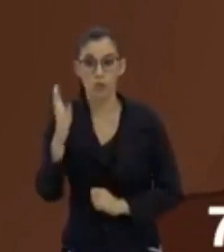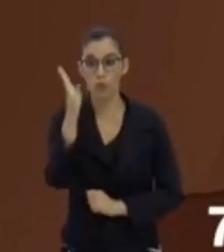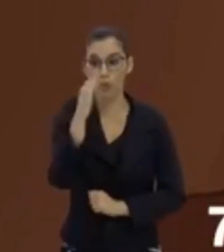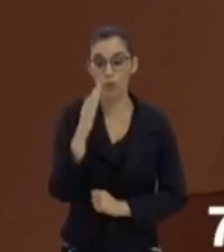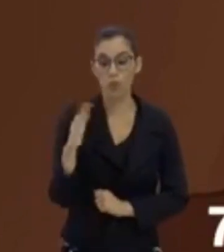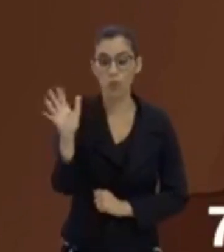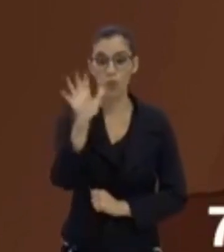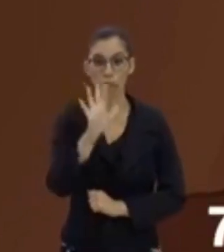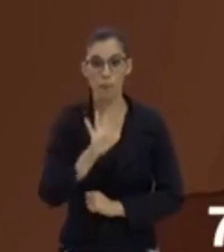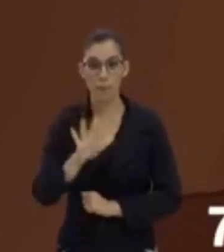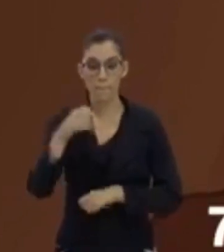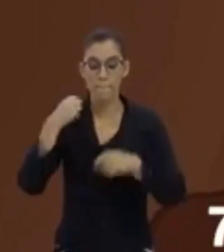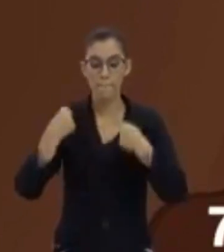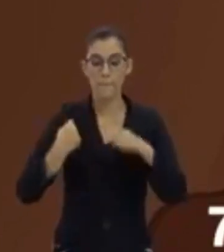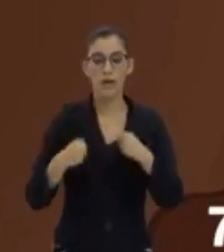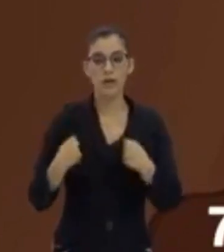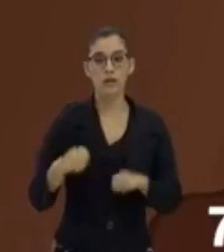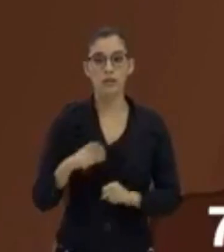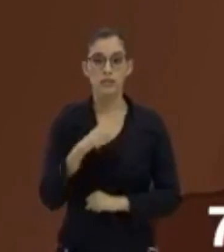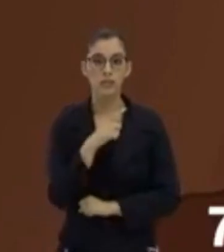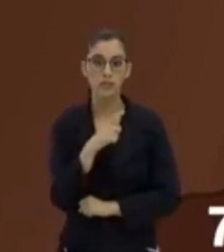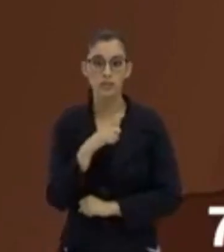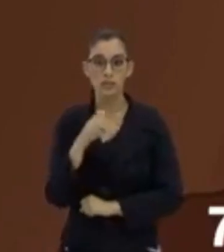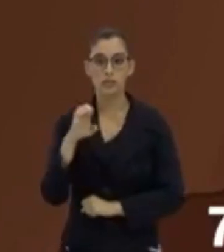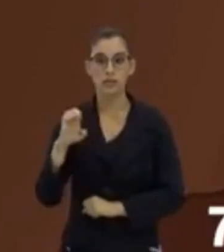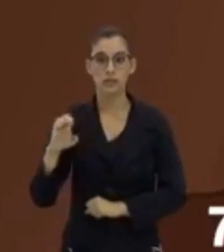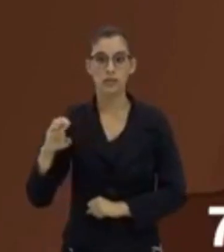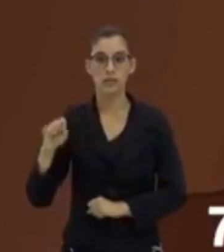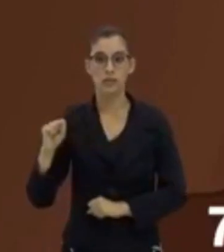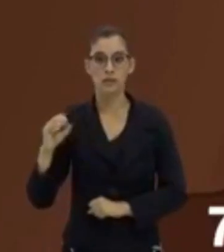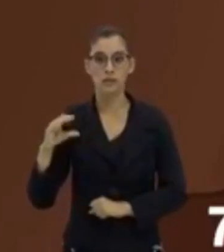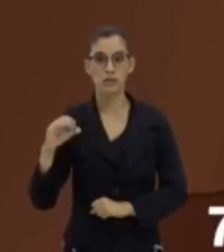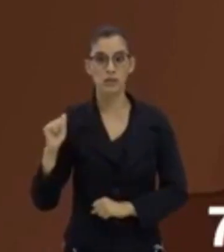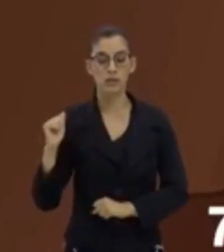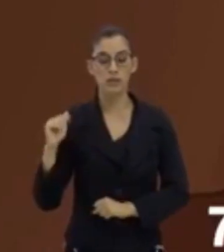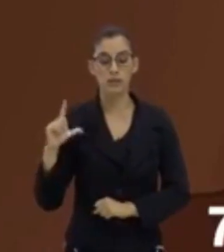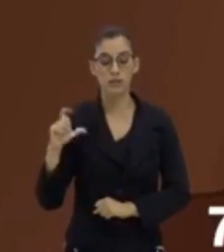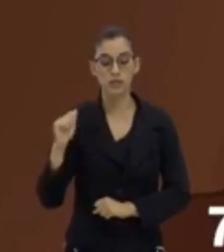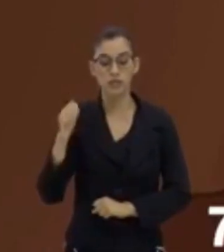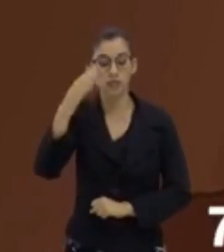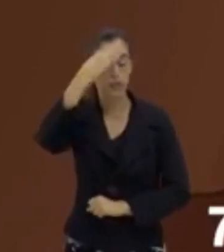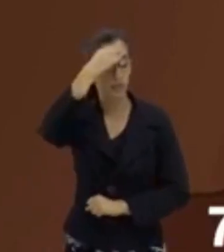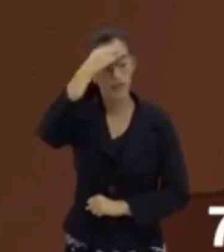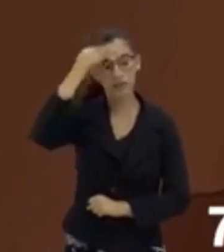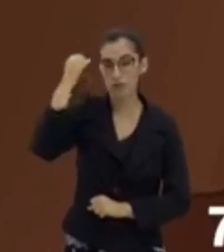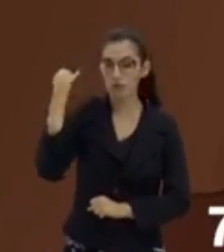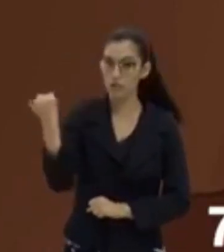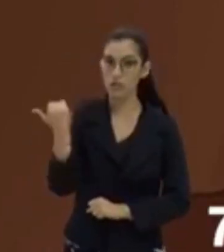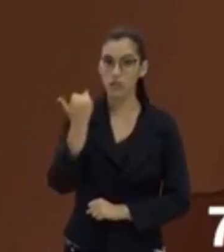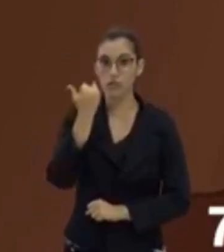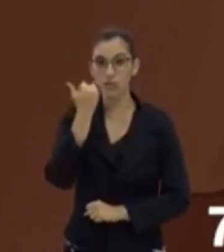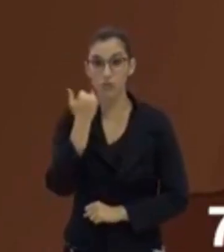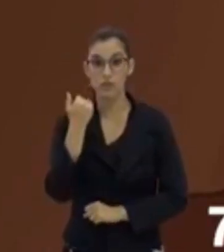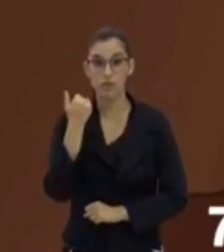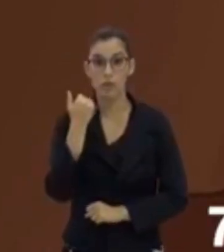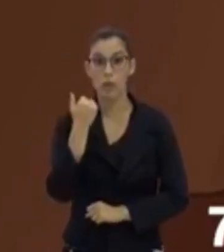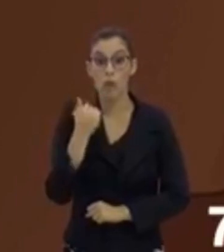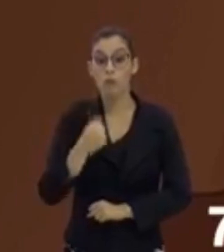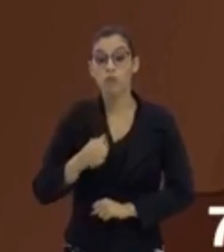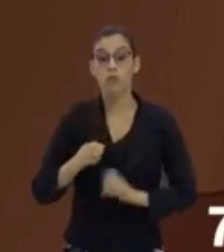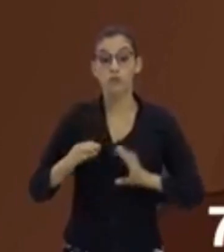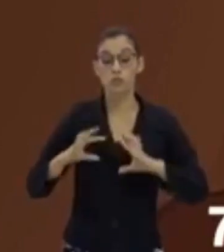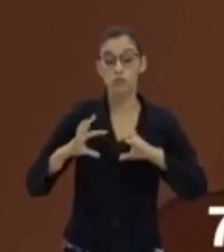precisa ter uma escala. E não te esqueça a informação que eu te dei lá atrás. Os mapas são feitos em escalas